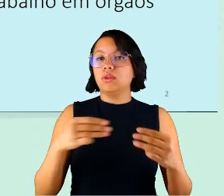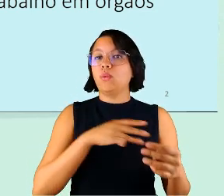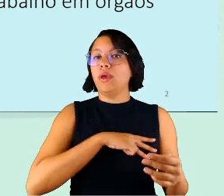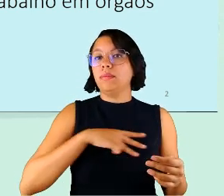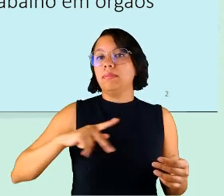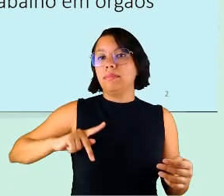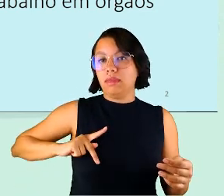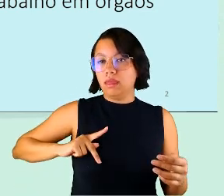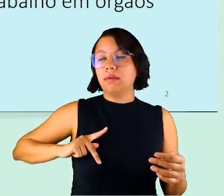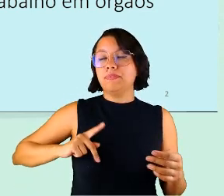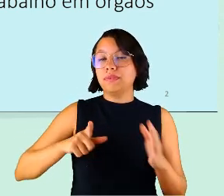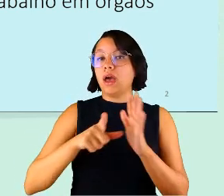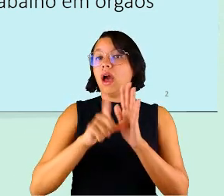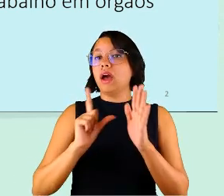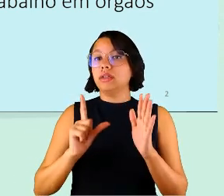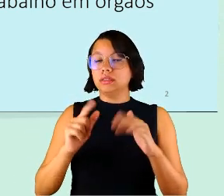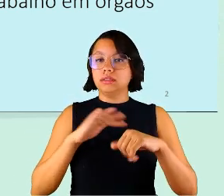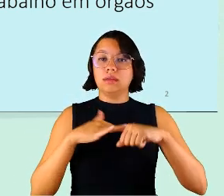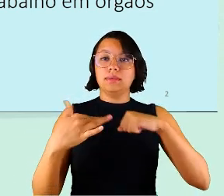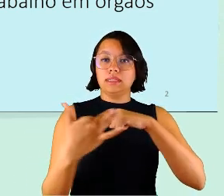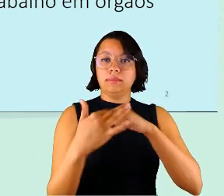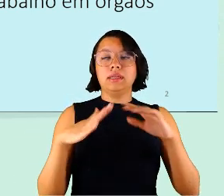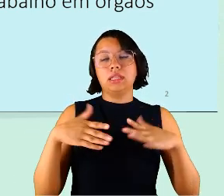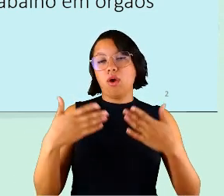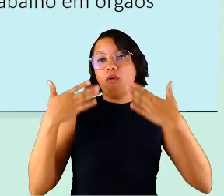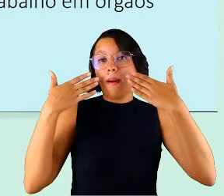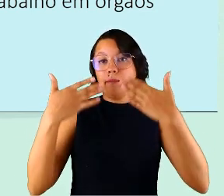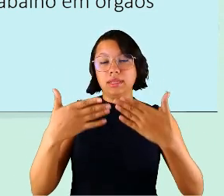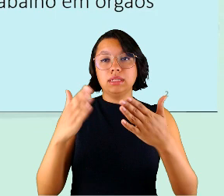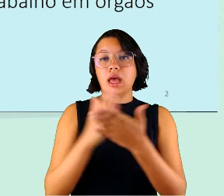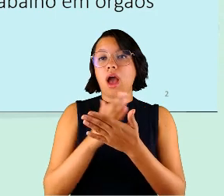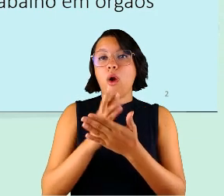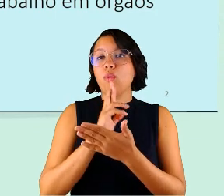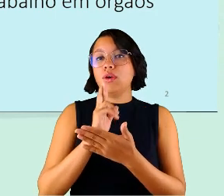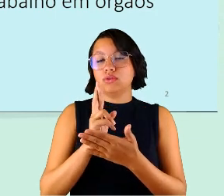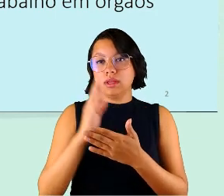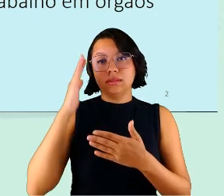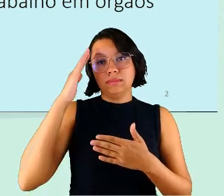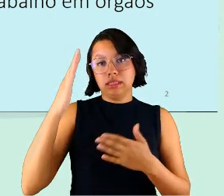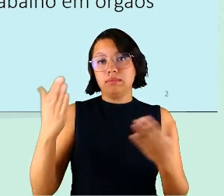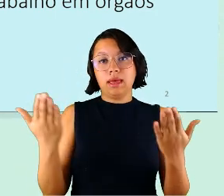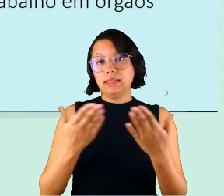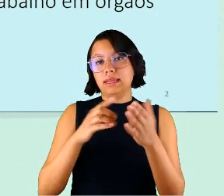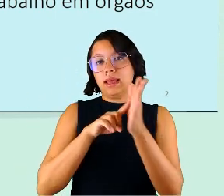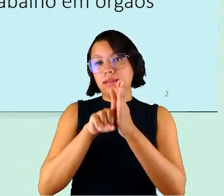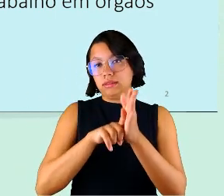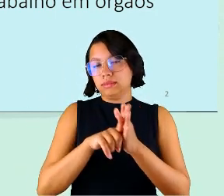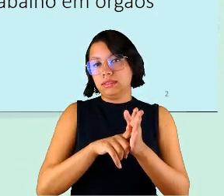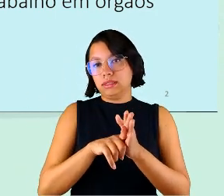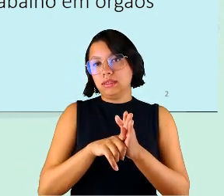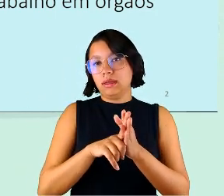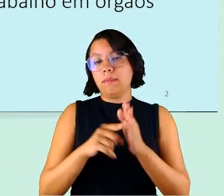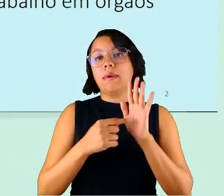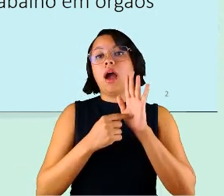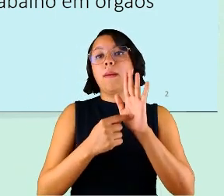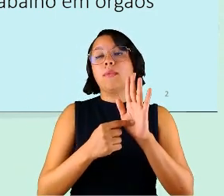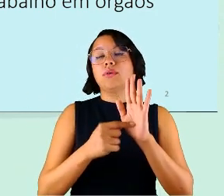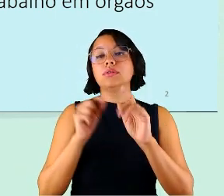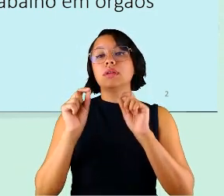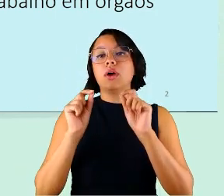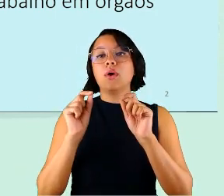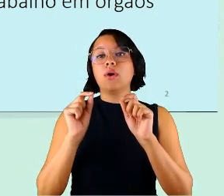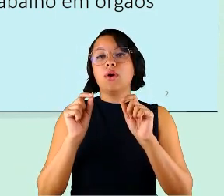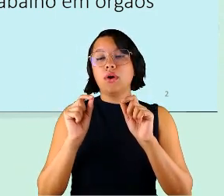pandemia. E aí eu vou apresentar alguns dos resultados principais dessas pesquisas para mostrar que há